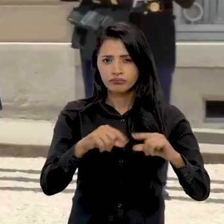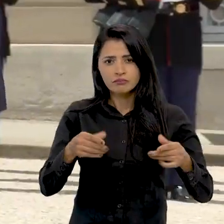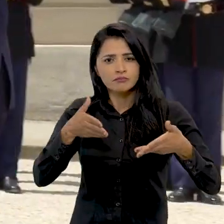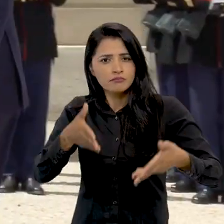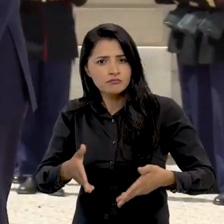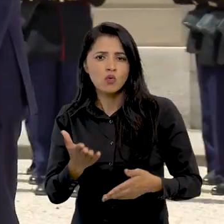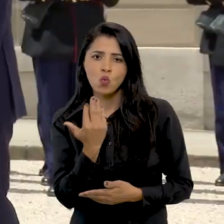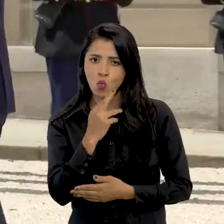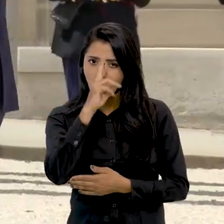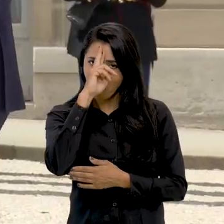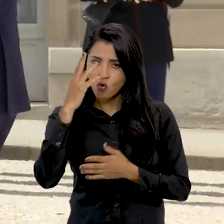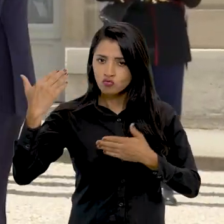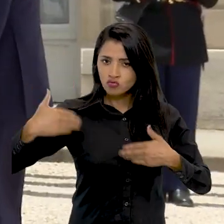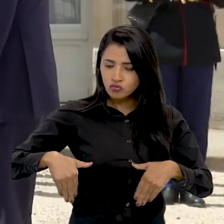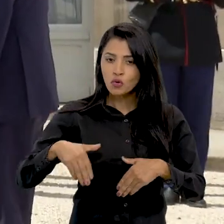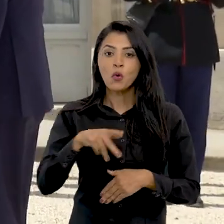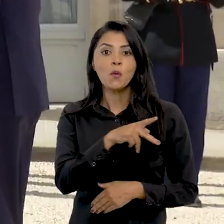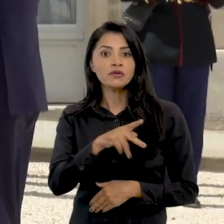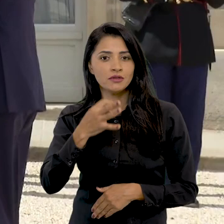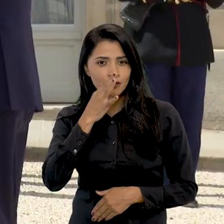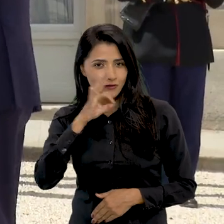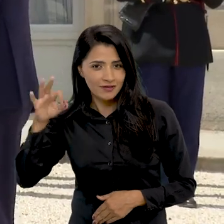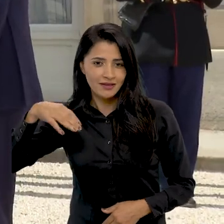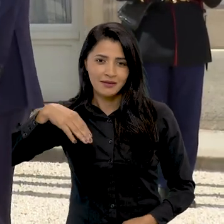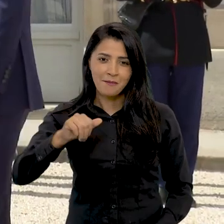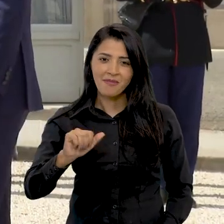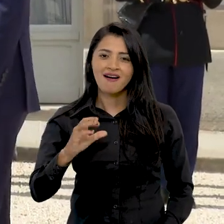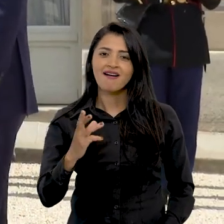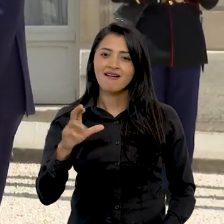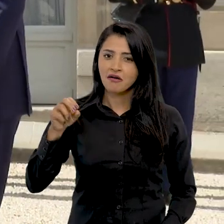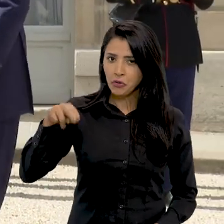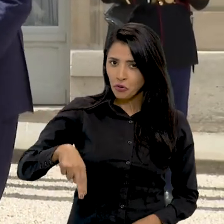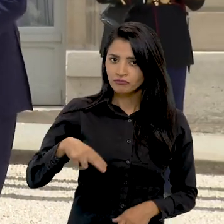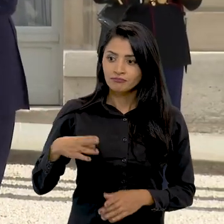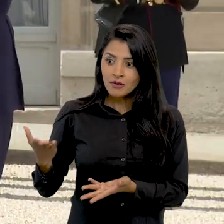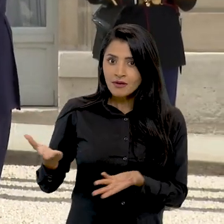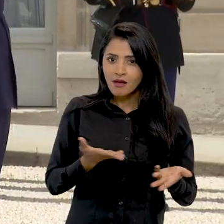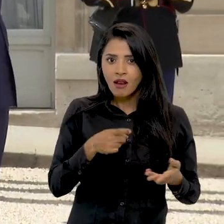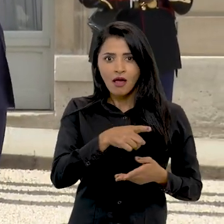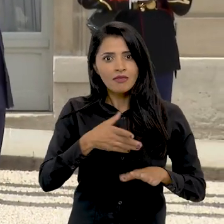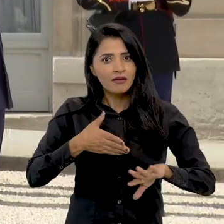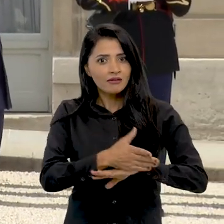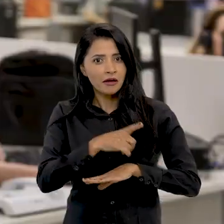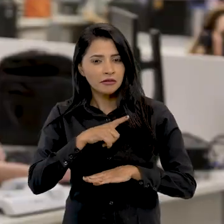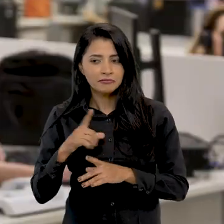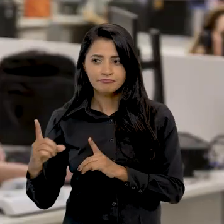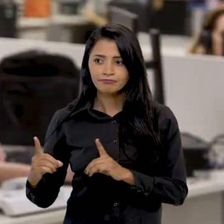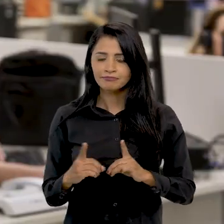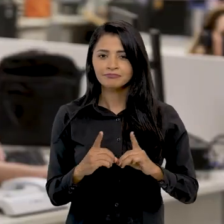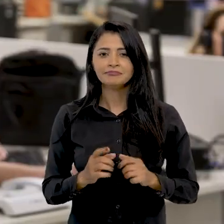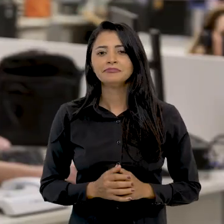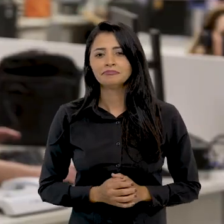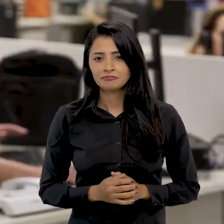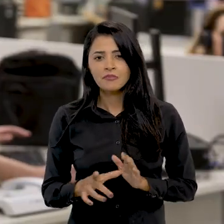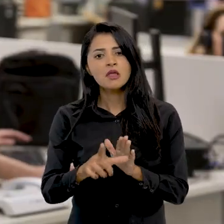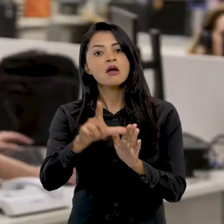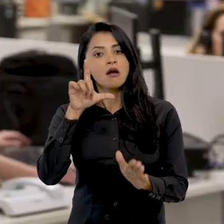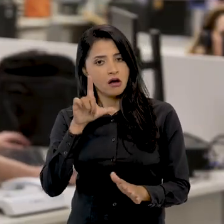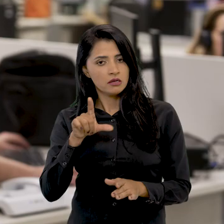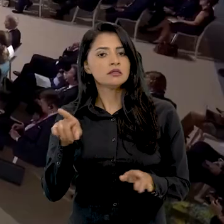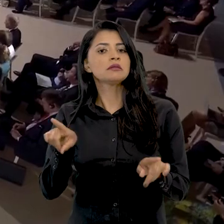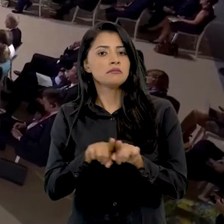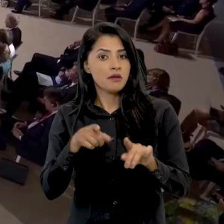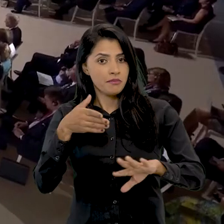privado com o presidente francês Emmanuel Macron. Ele foi recepcionado pelo anfitrião na entrada do palácio. Mais cedo, Lula